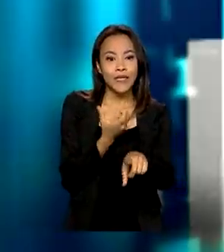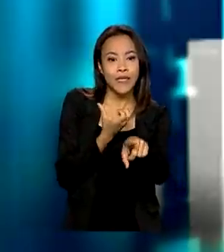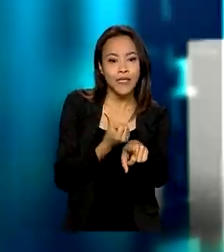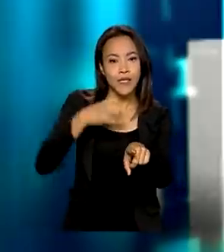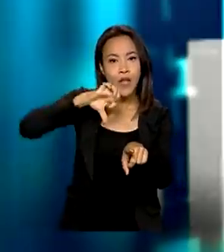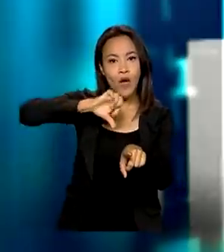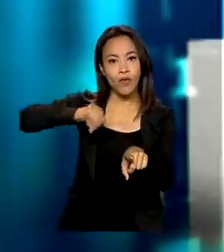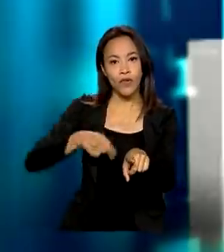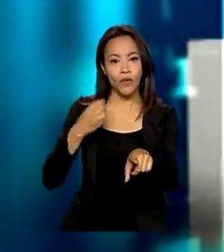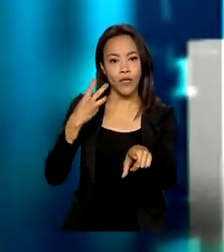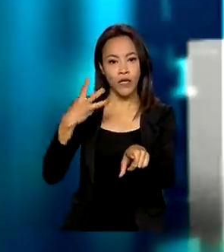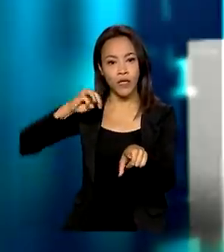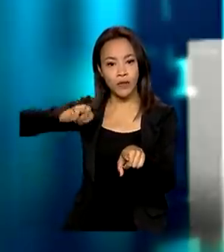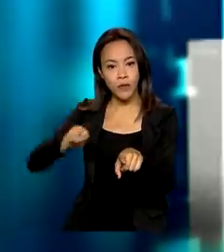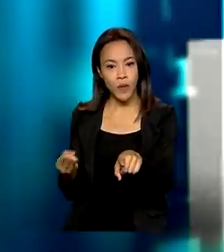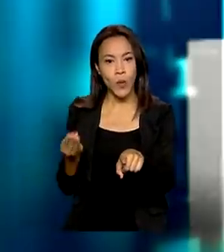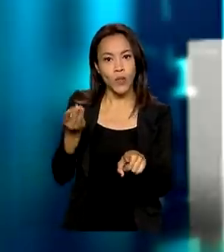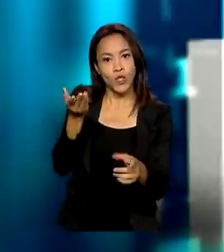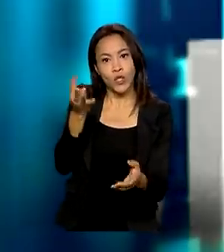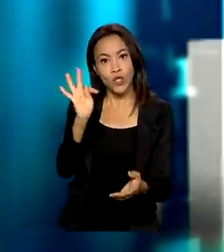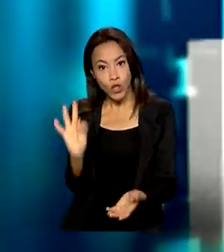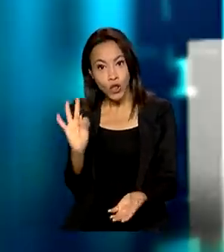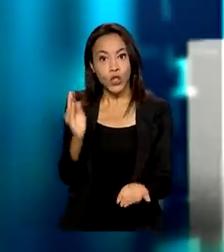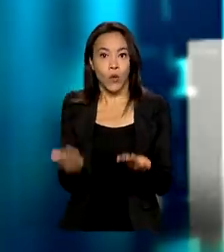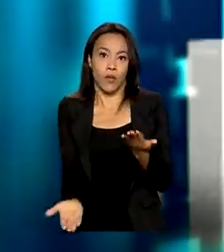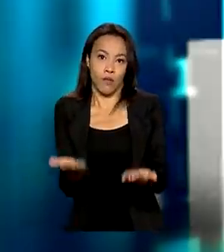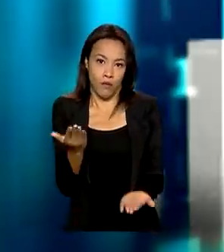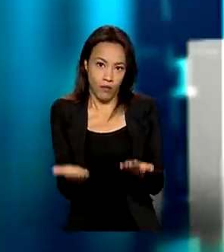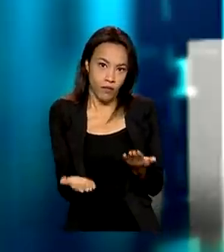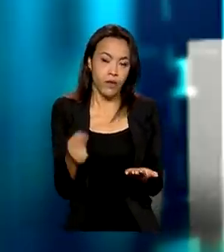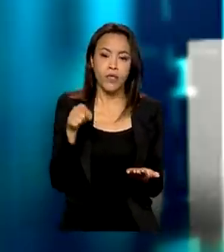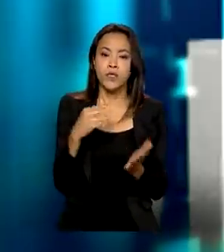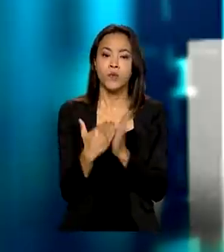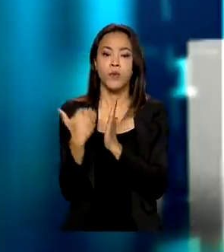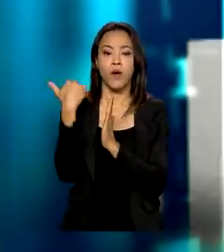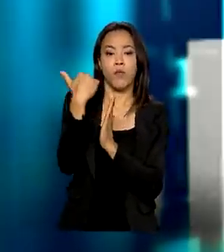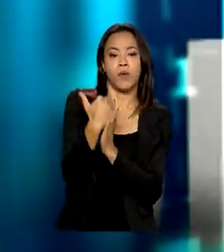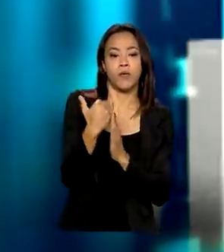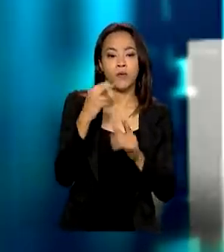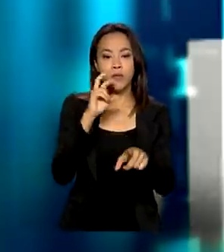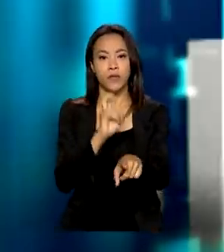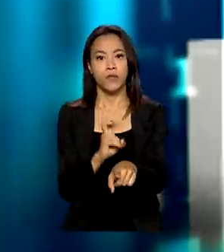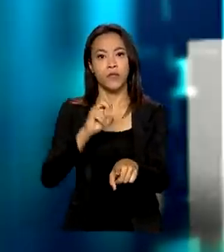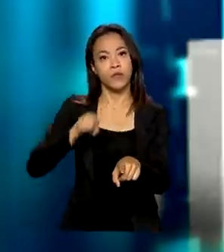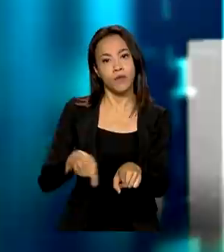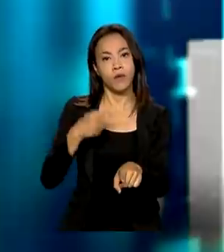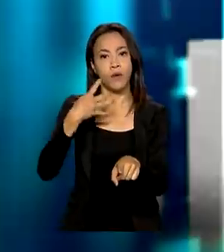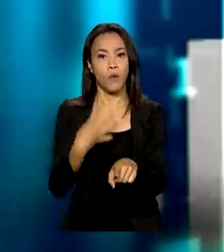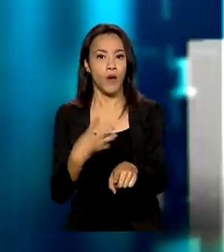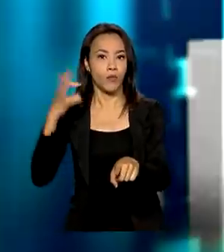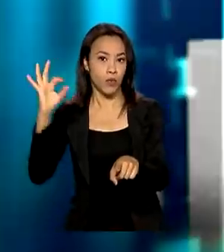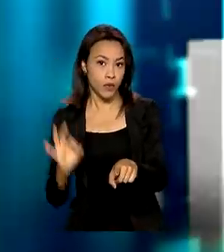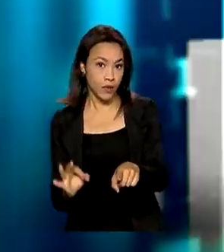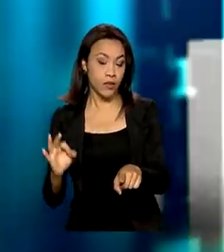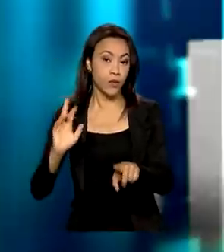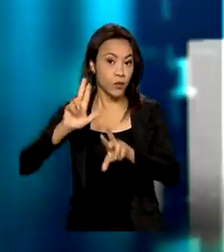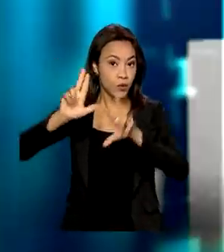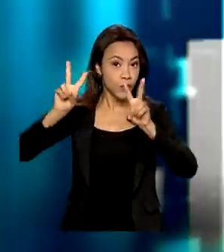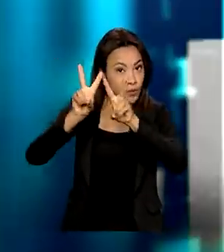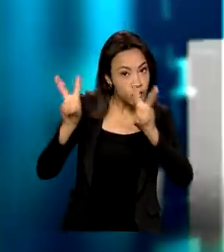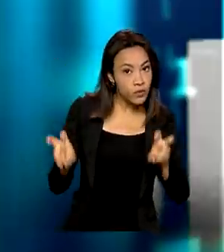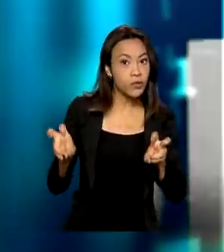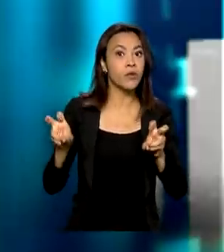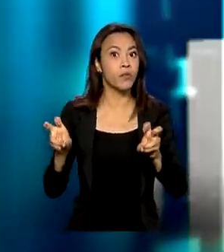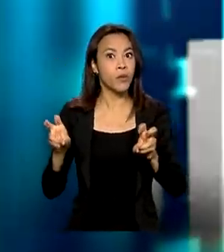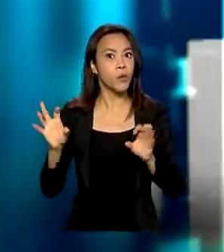,3 milhões de toneladas, o que representa um aumento de cerca de 5,4% em relação à expectativa